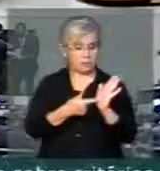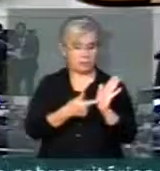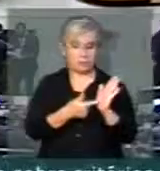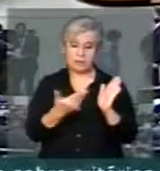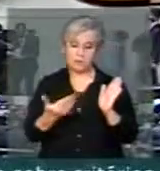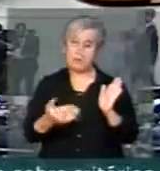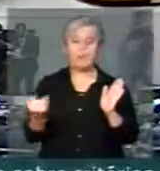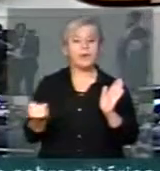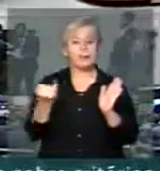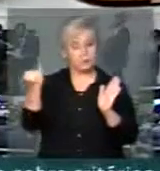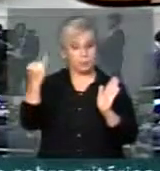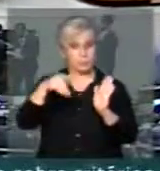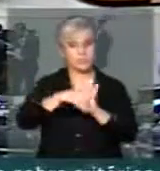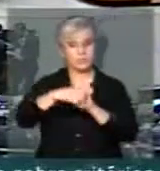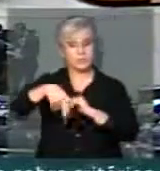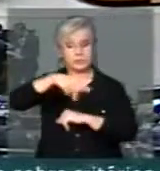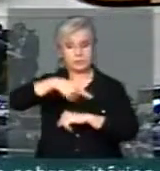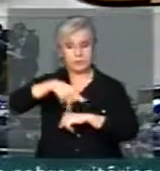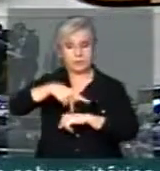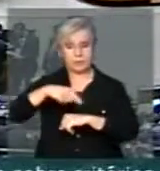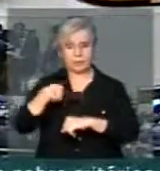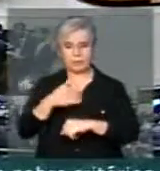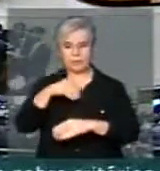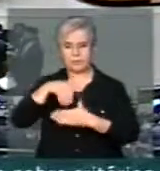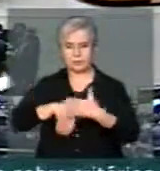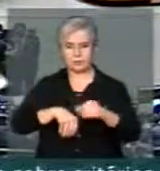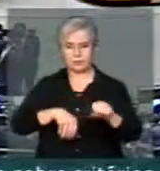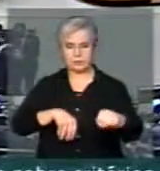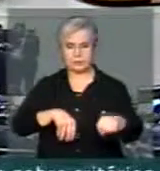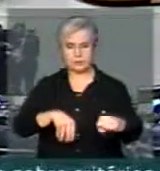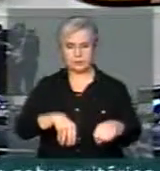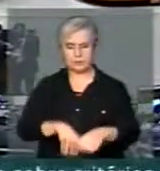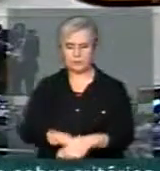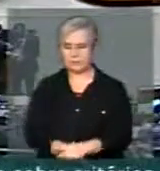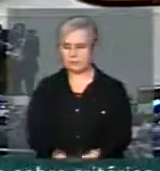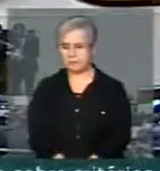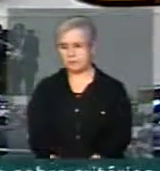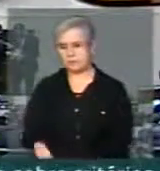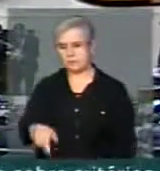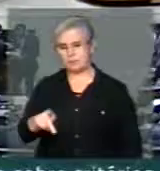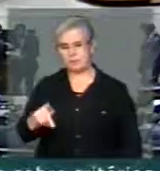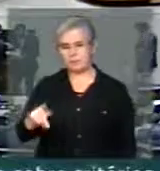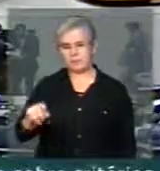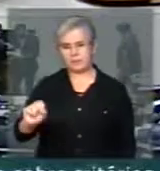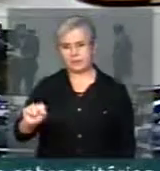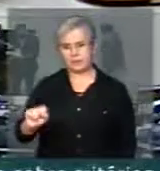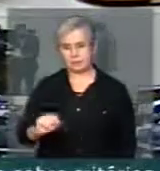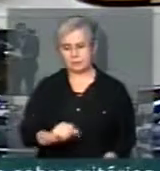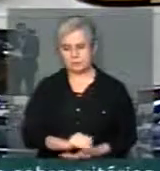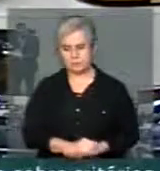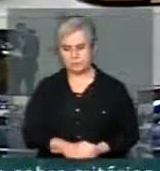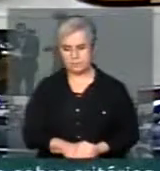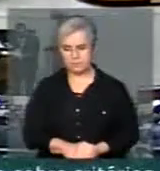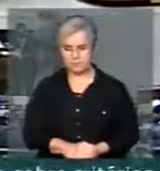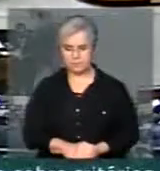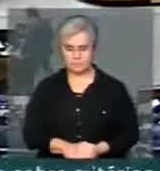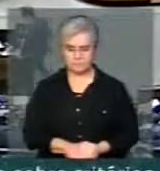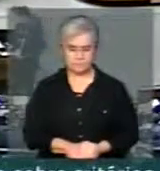posição é importante para o nosso país e é por isso que o PROS vota sim. Como vota o PPS. Senhor presidente,